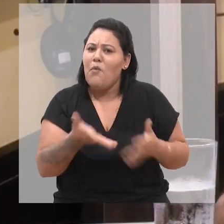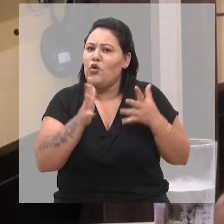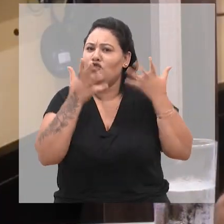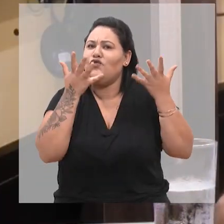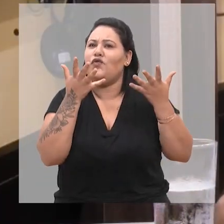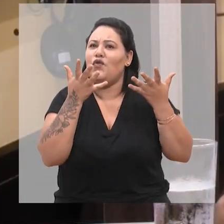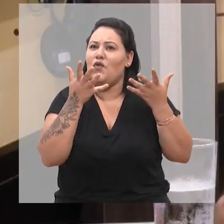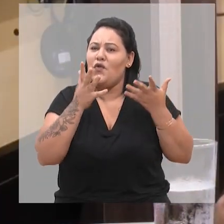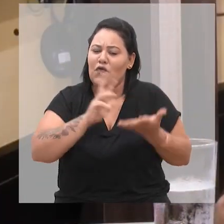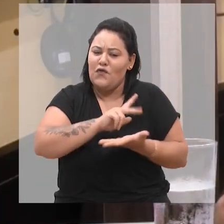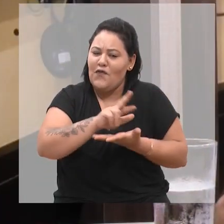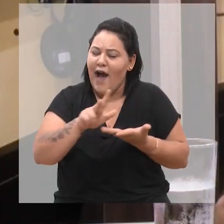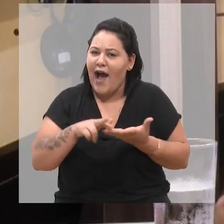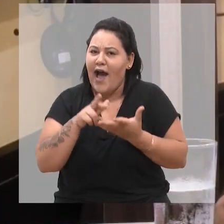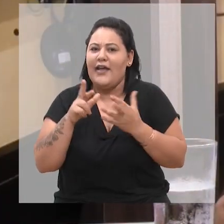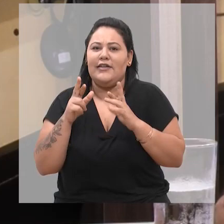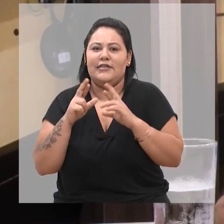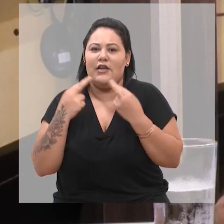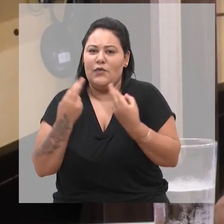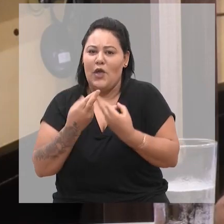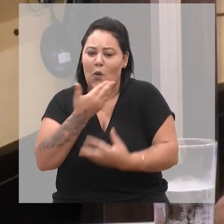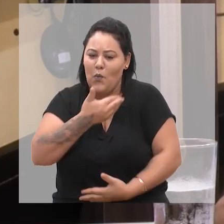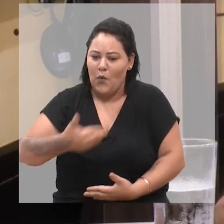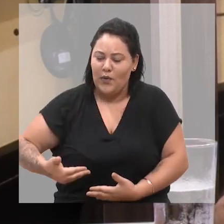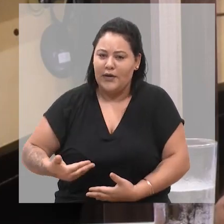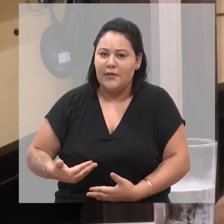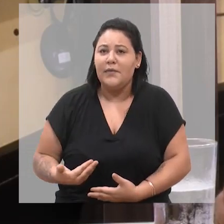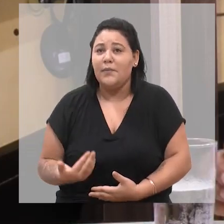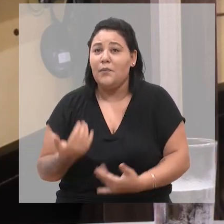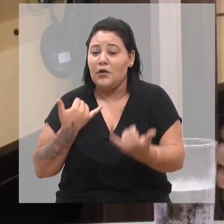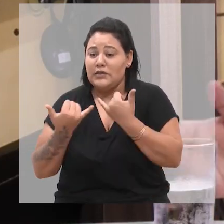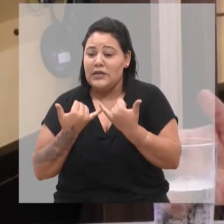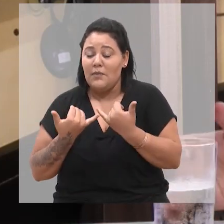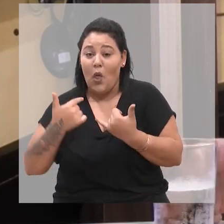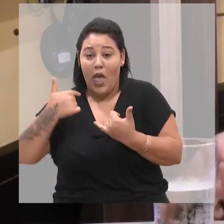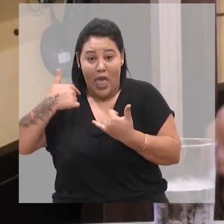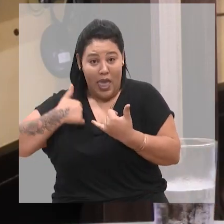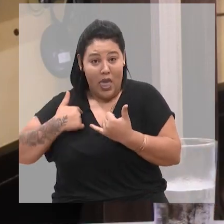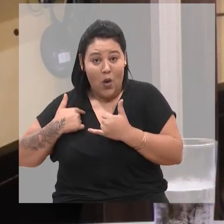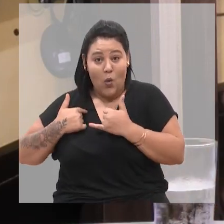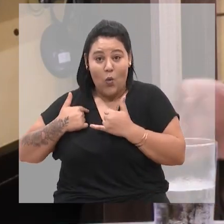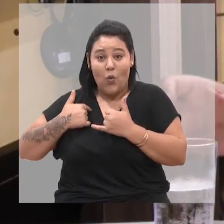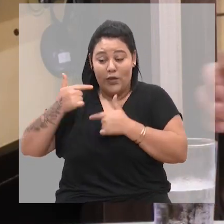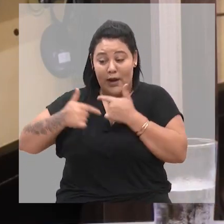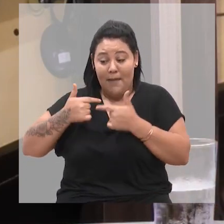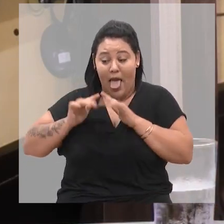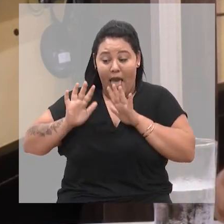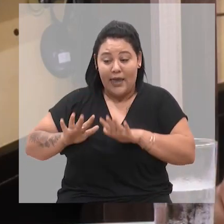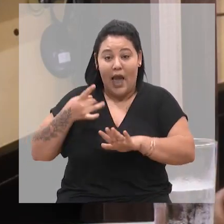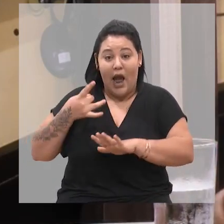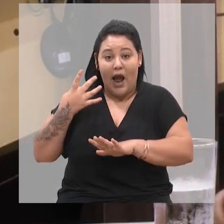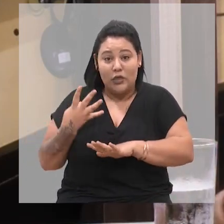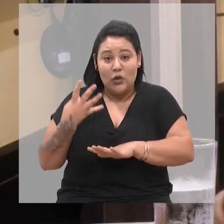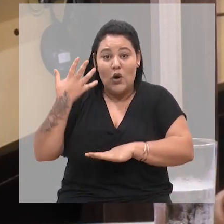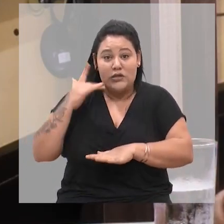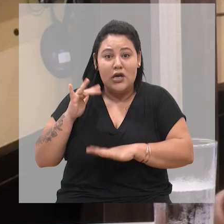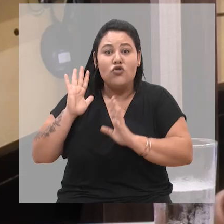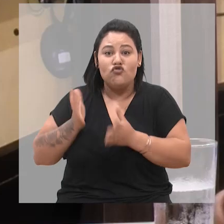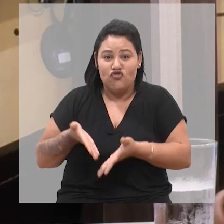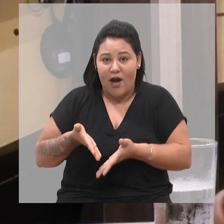série de audiências públicas. Eu, por exemplo, aqui na casa, estou há 14 anos, cobrindo isso, enfim, acompanhando.